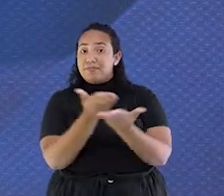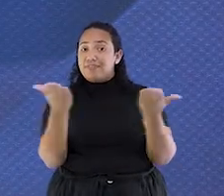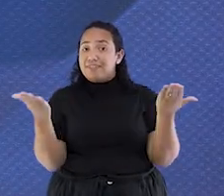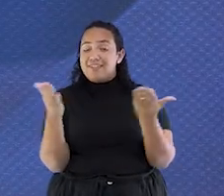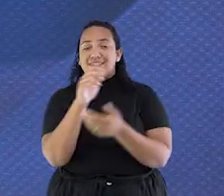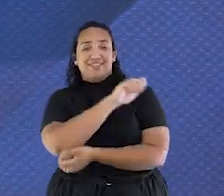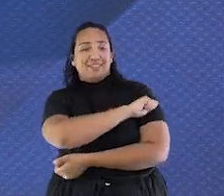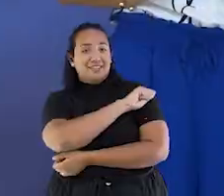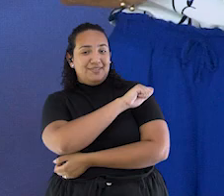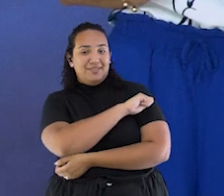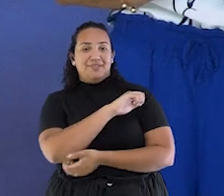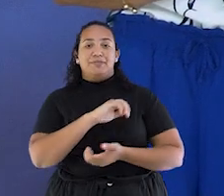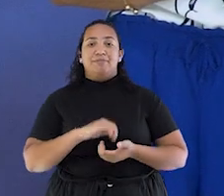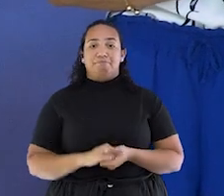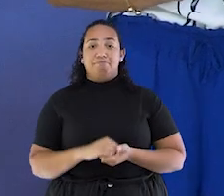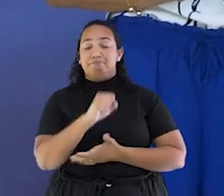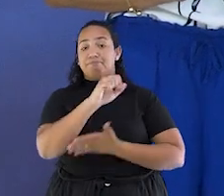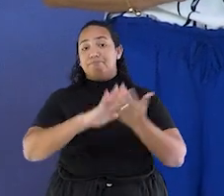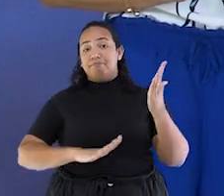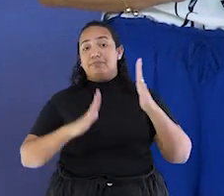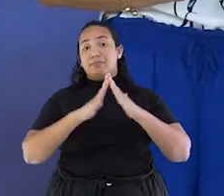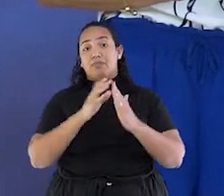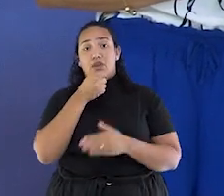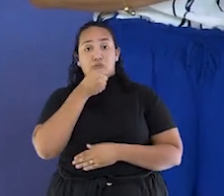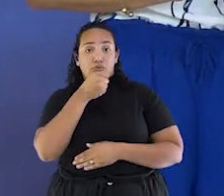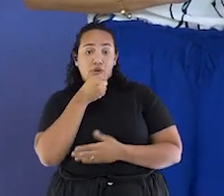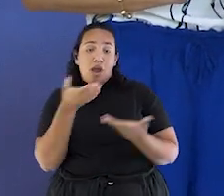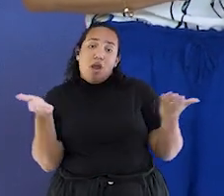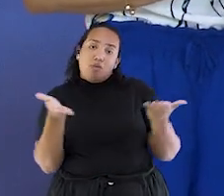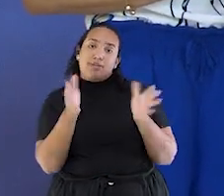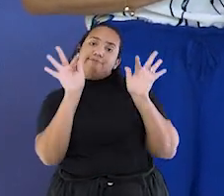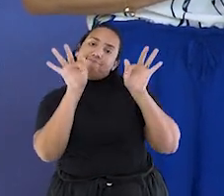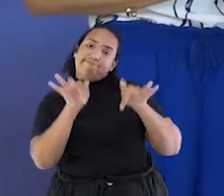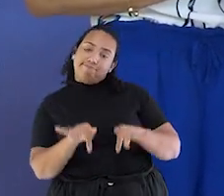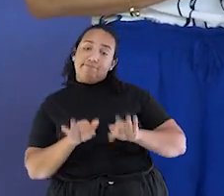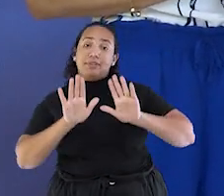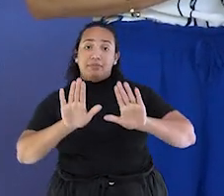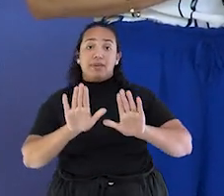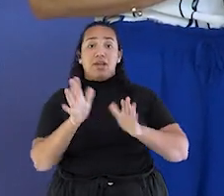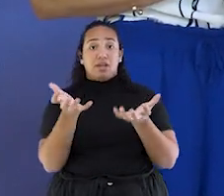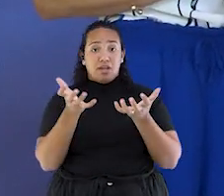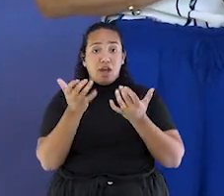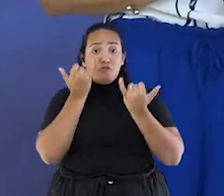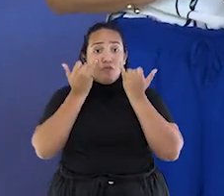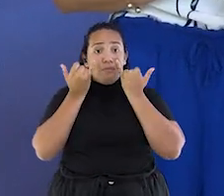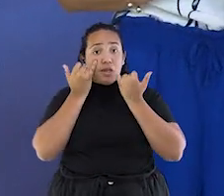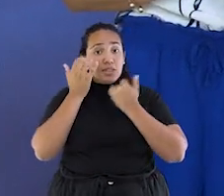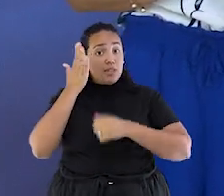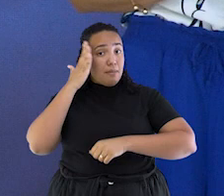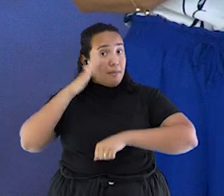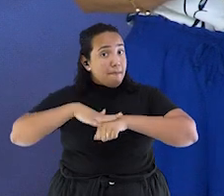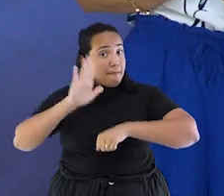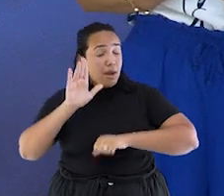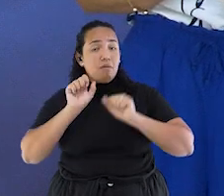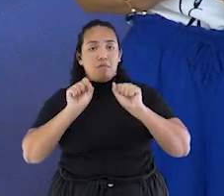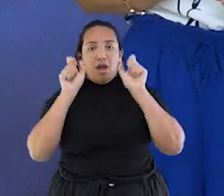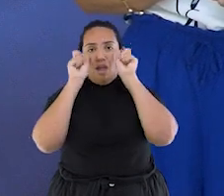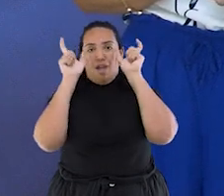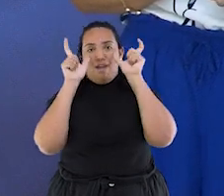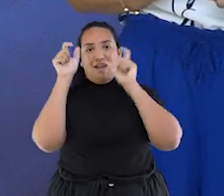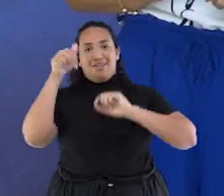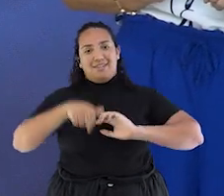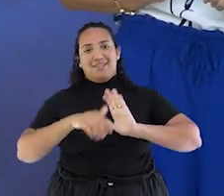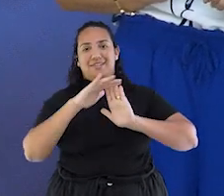a galera! O Dever em Casa News está chegando ao fim. Mas se você quiser saber mais, é só ficar ligado